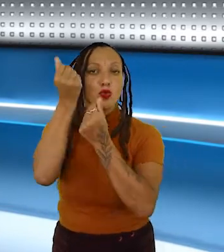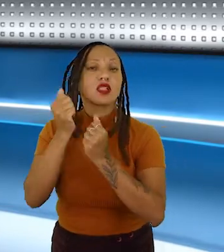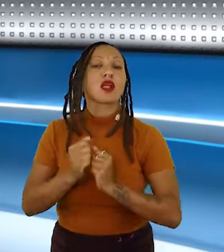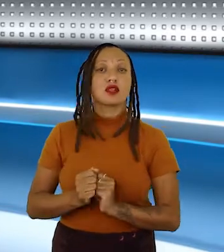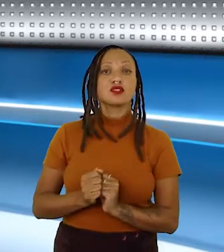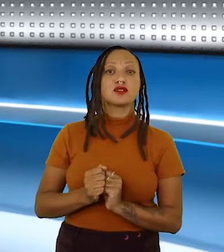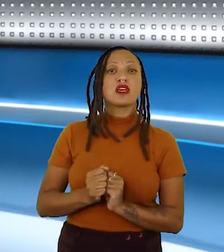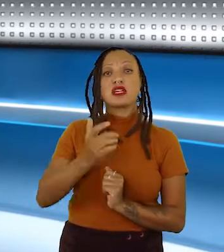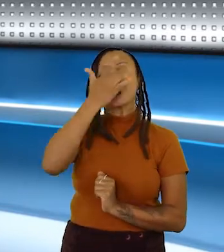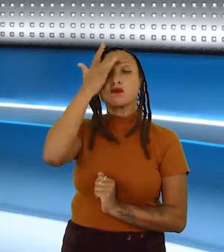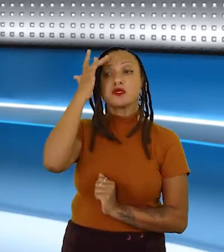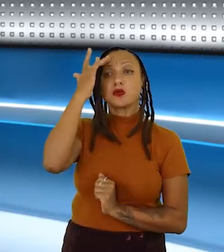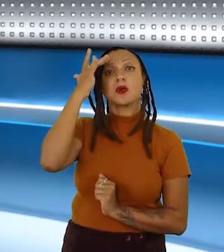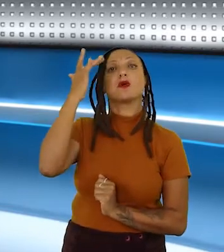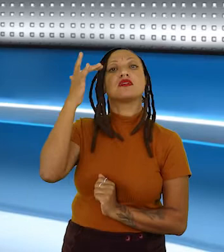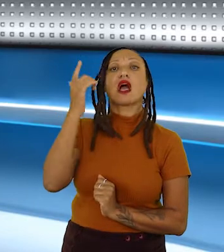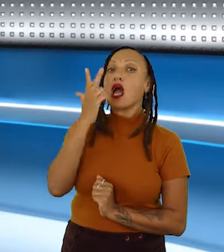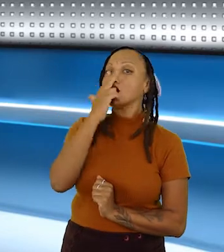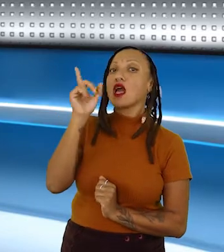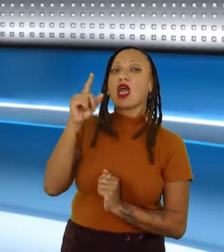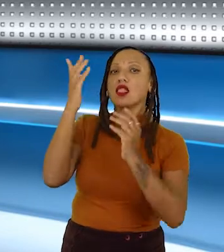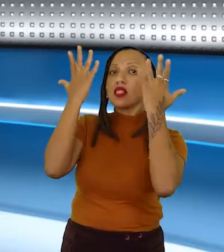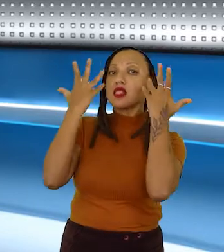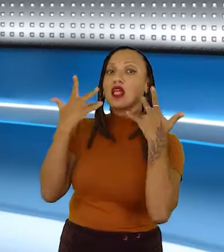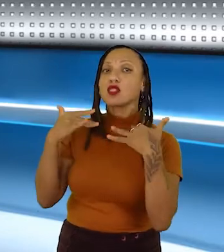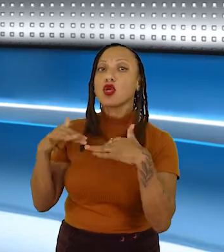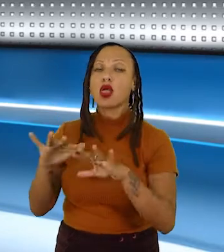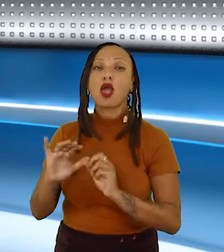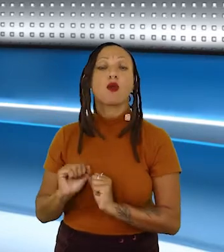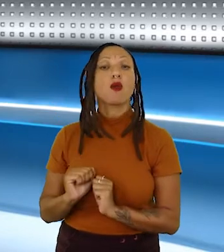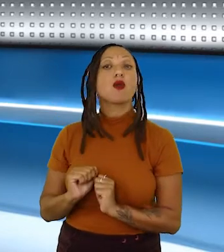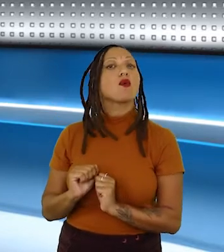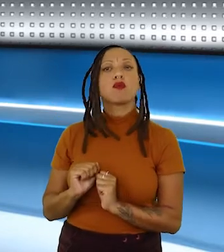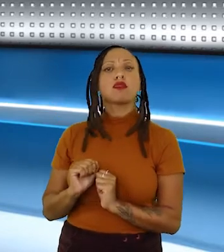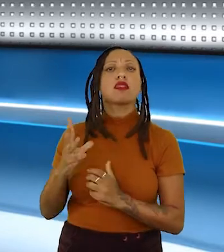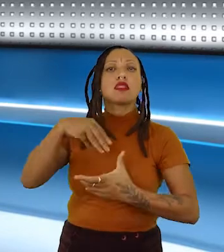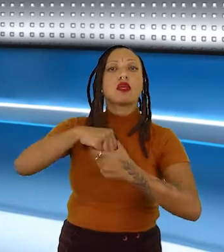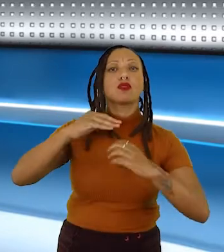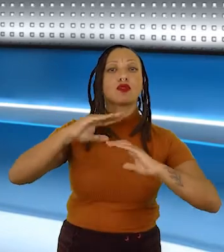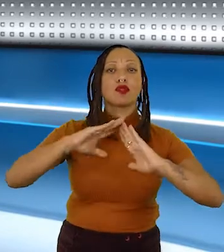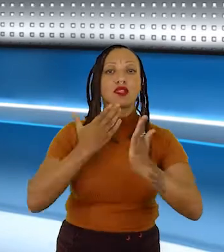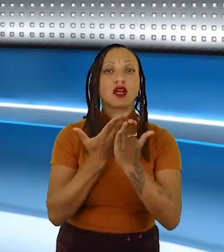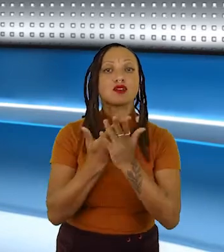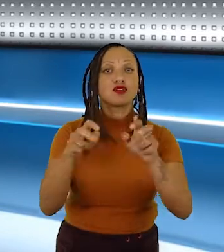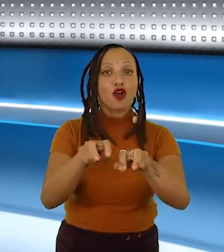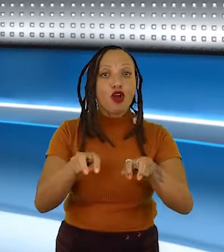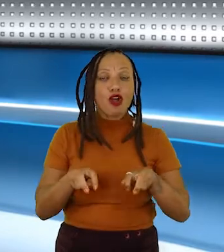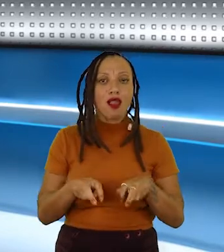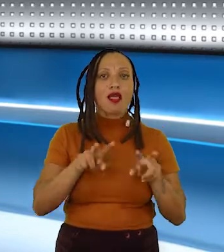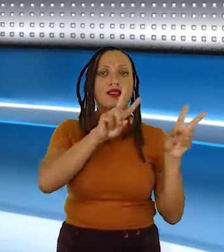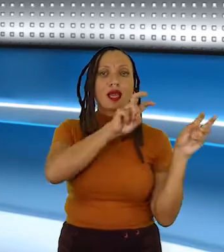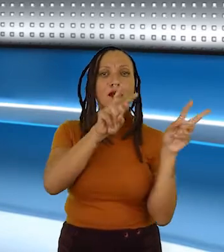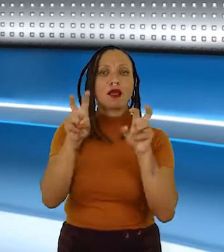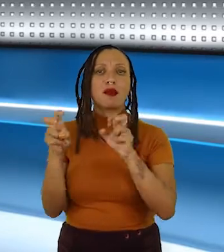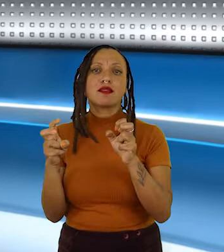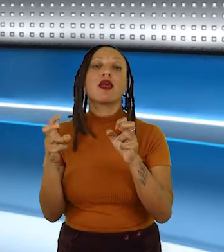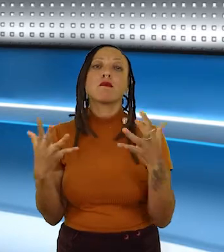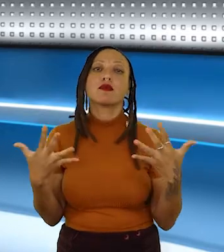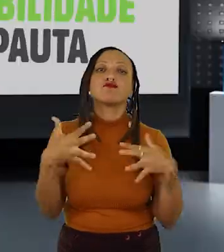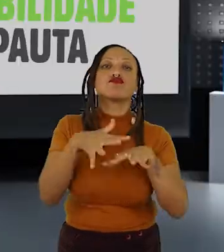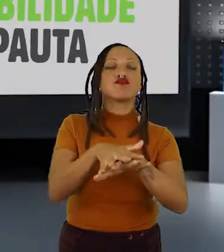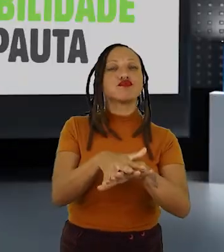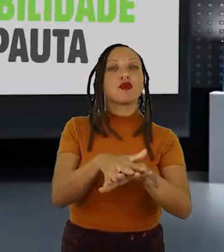escolar, que emergem como temas transversais, como pautas muito importantes para a eficácia de uma educação mais